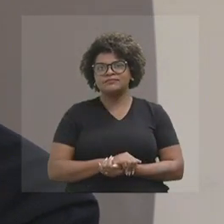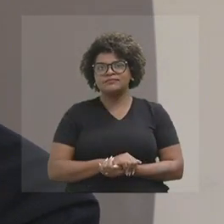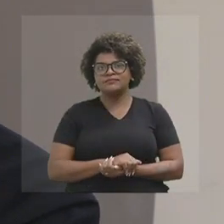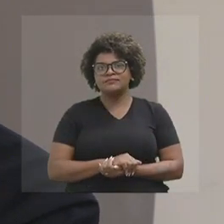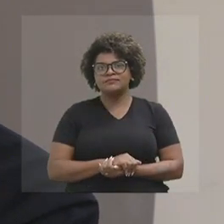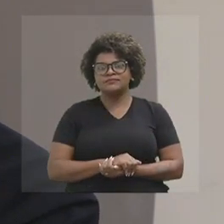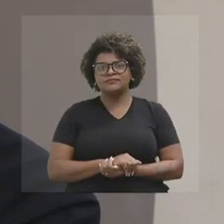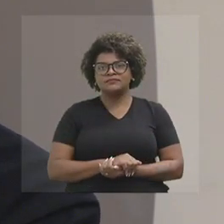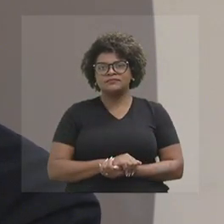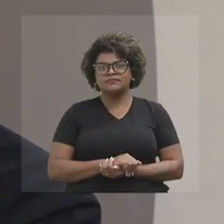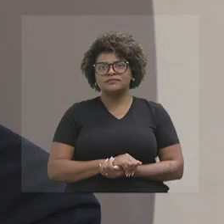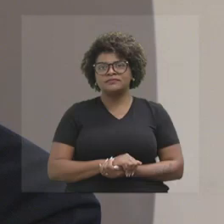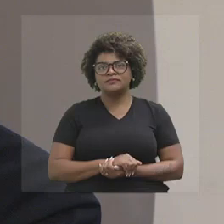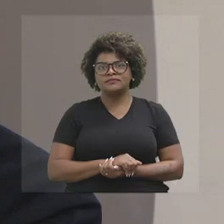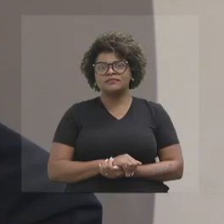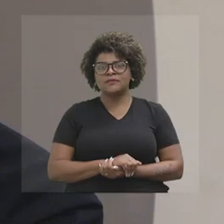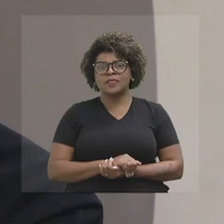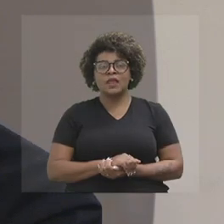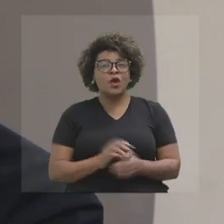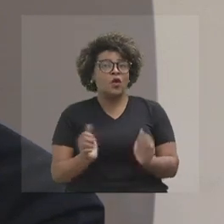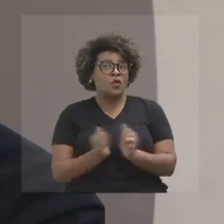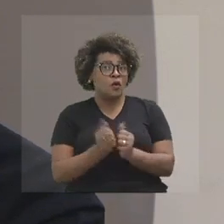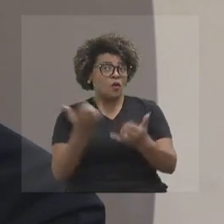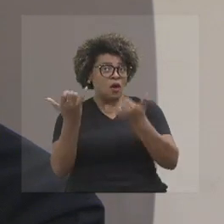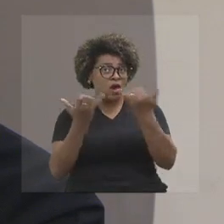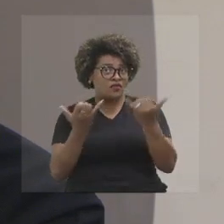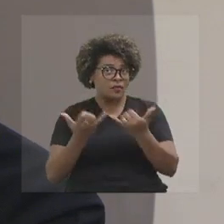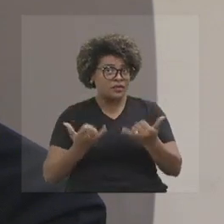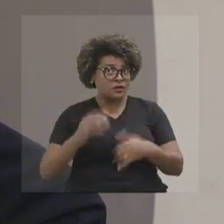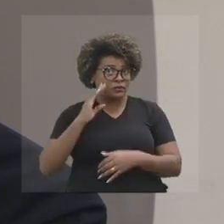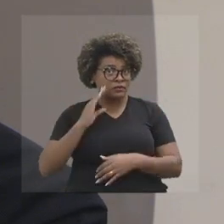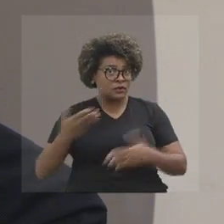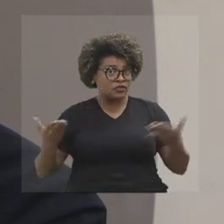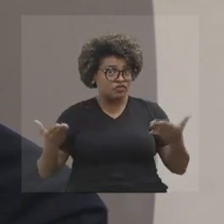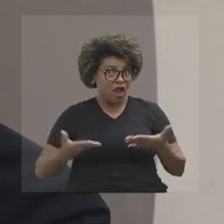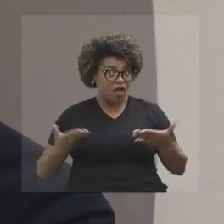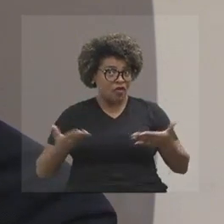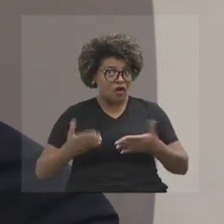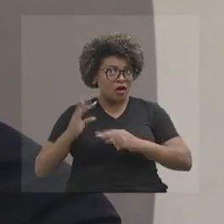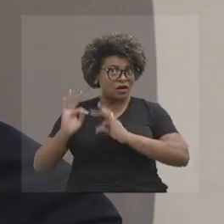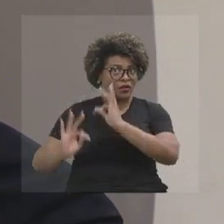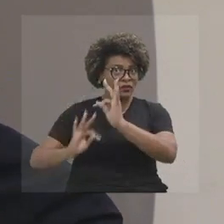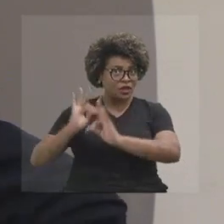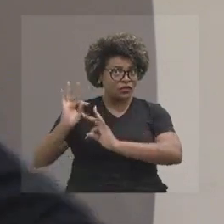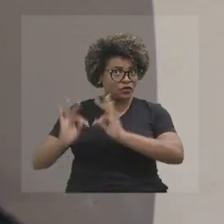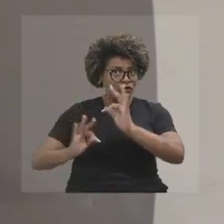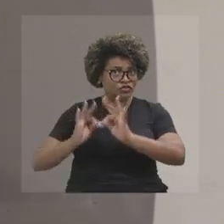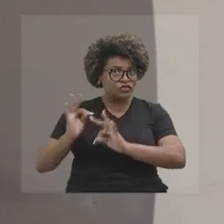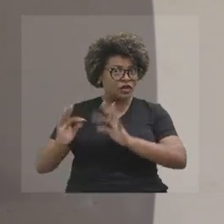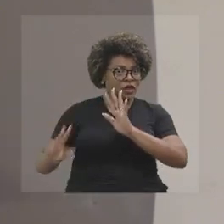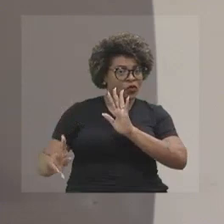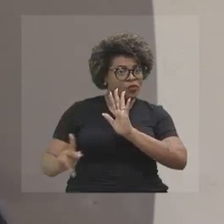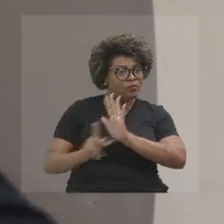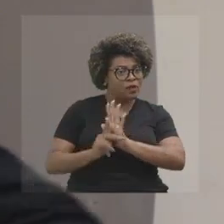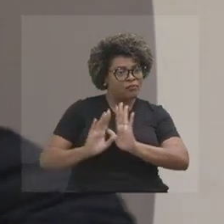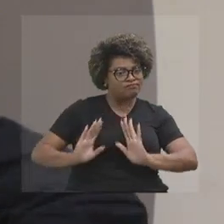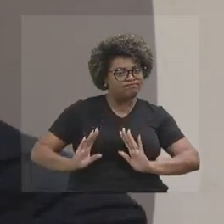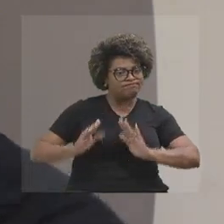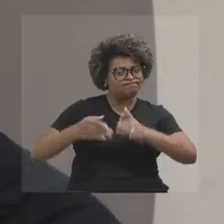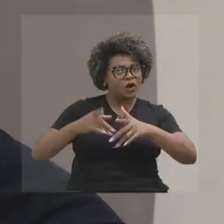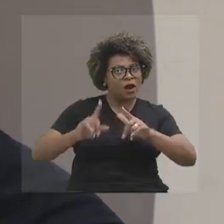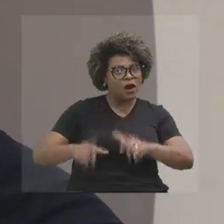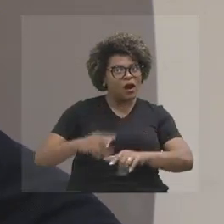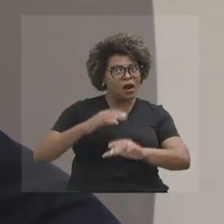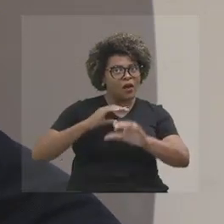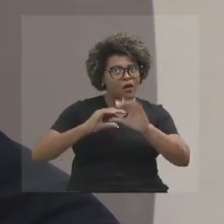é só com as pessoas informadas, principalmente na era da informação, é engraçado como tudo converge para esse